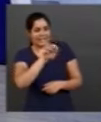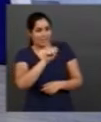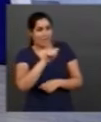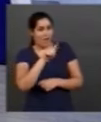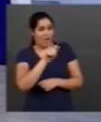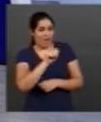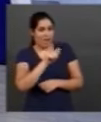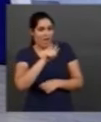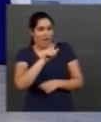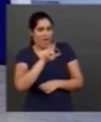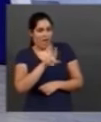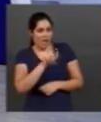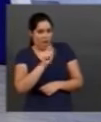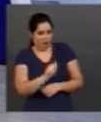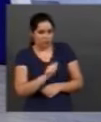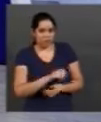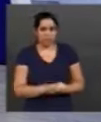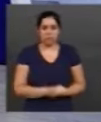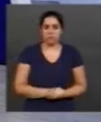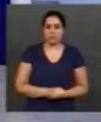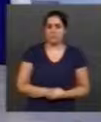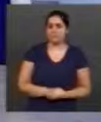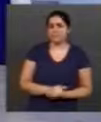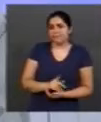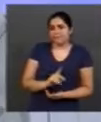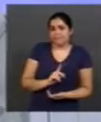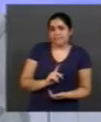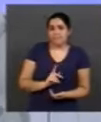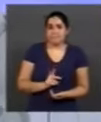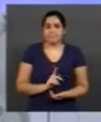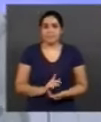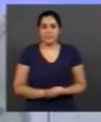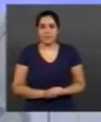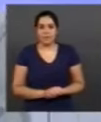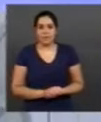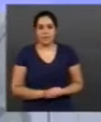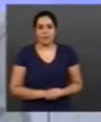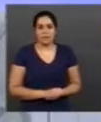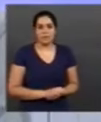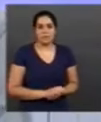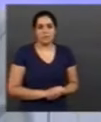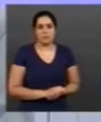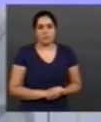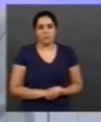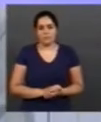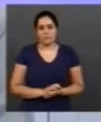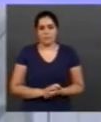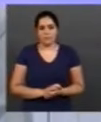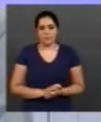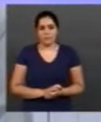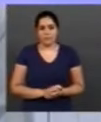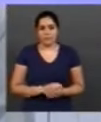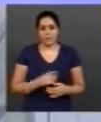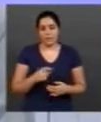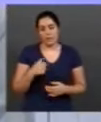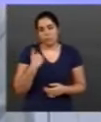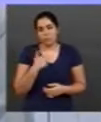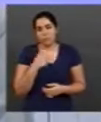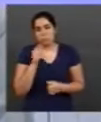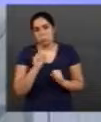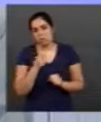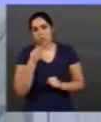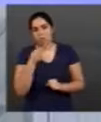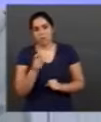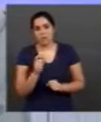É, não necessariamente, né? Porque basicamente a Uma homenagem a esse livro tão importante. A gente pode falar que o planeta